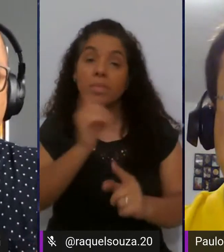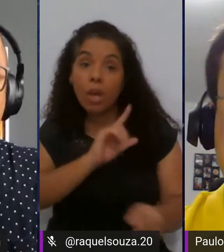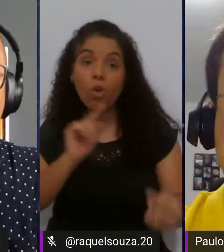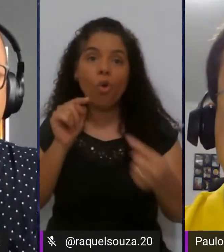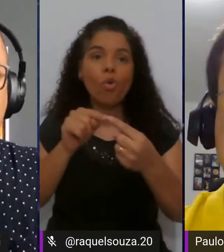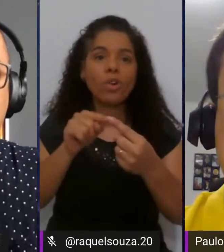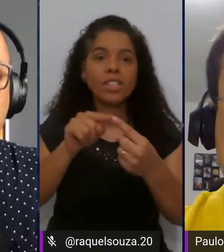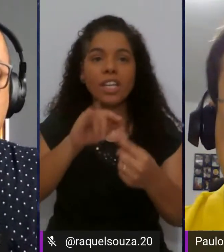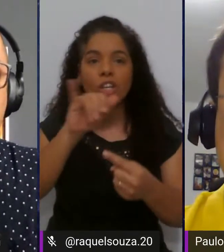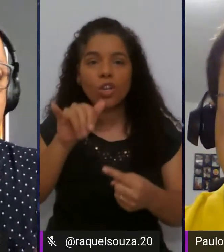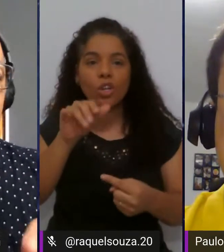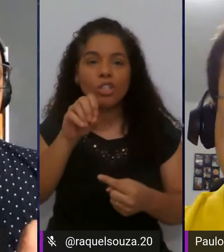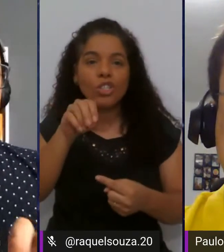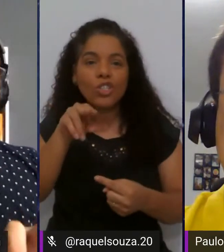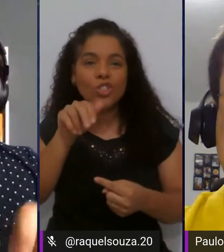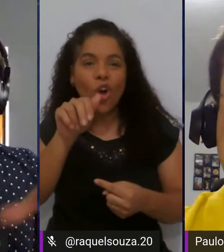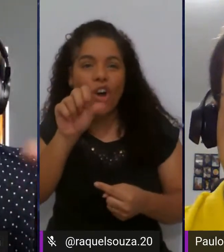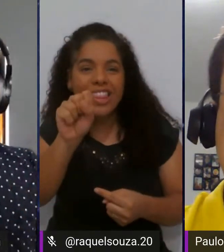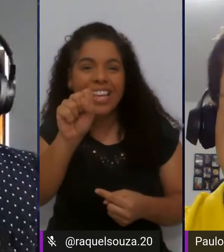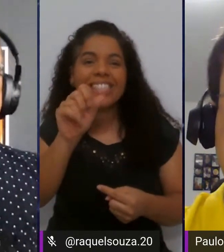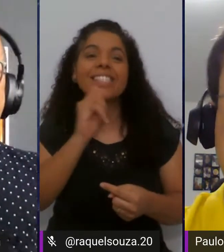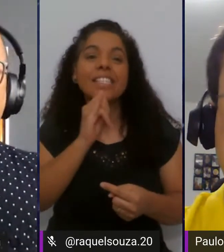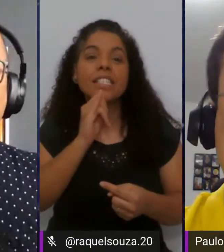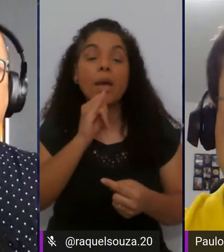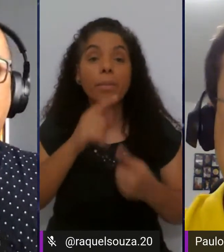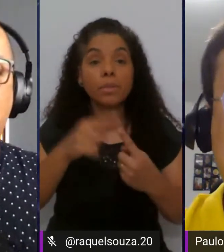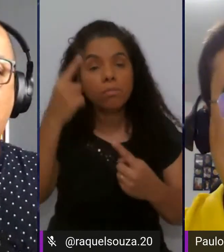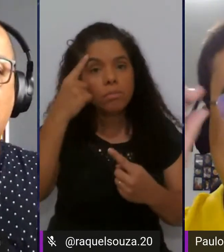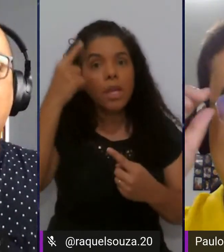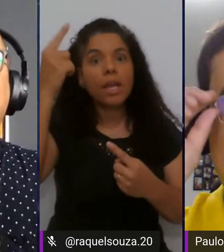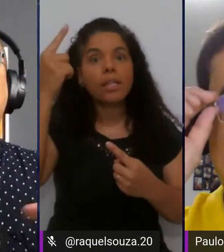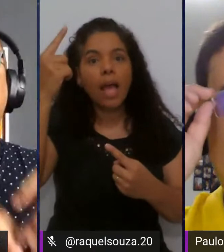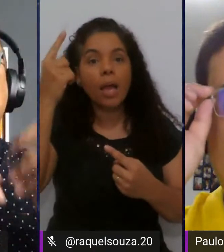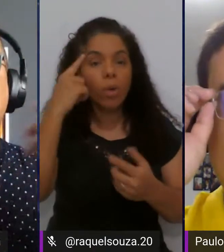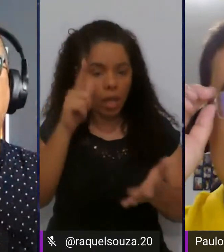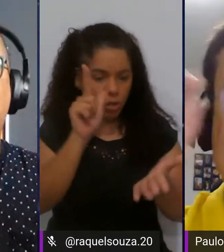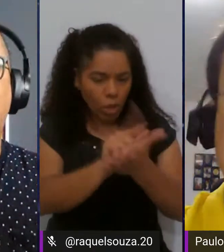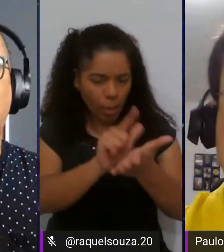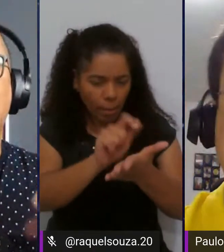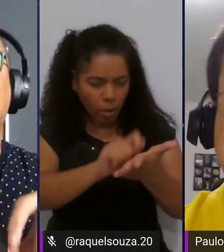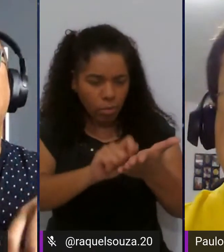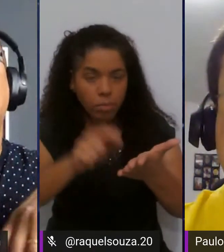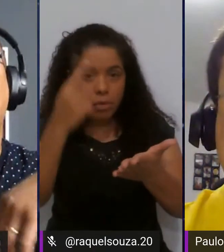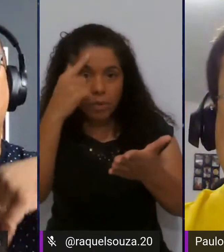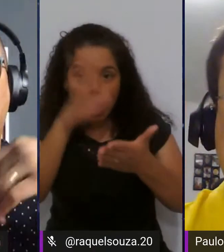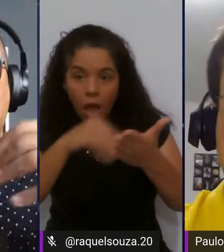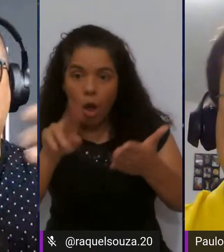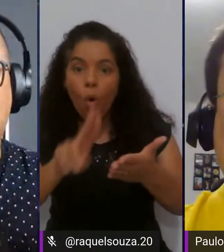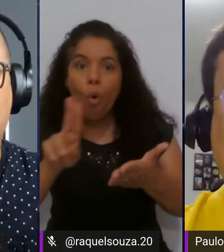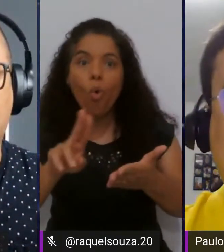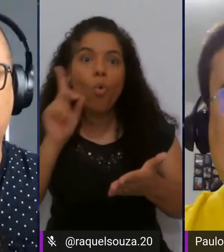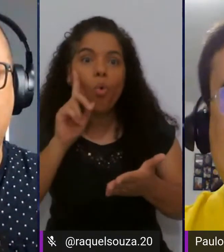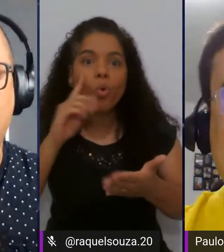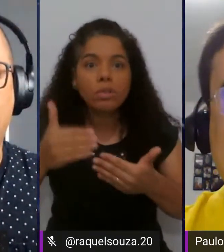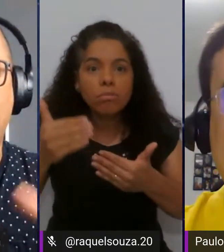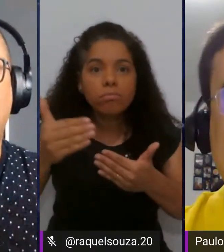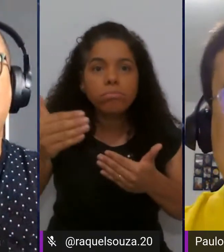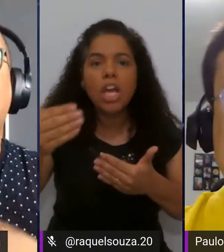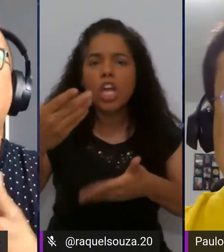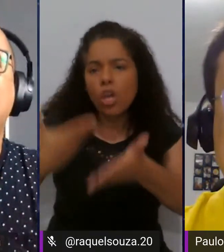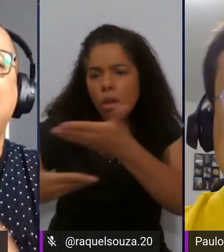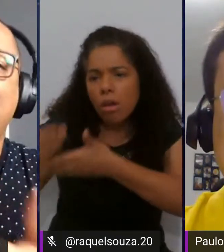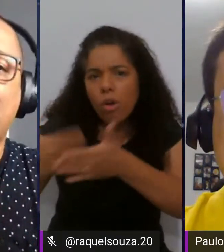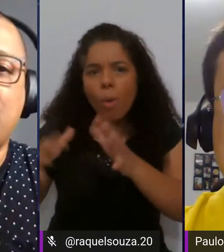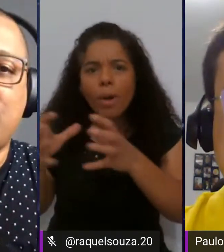lá com o Jonas, por exemplo, onde você tira a sua ideia do papel e traz ela para a vida, e compartilha ela com o seu time,